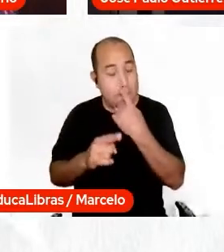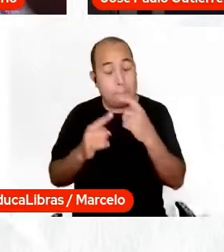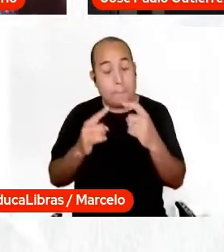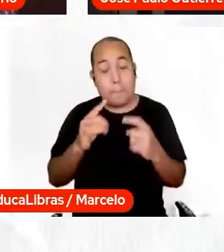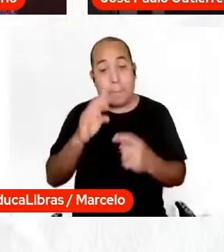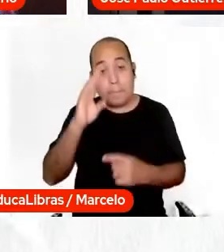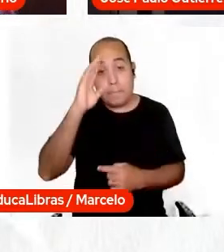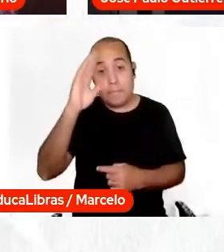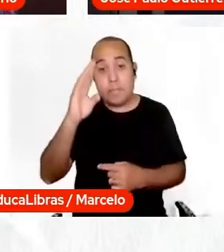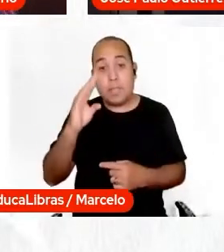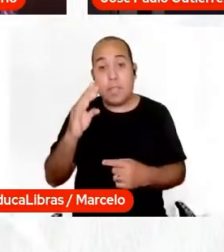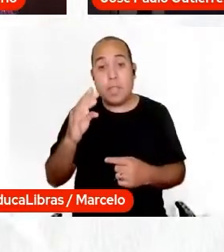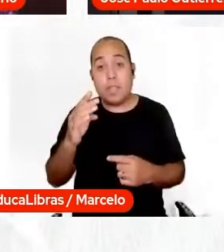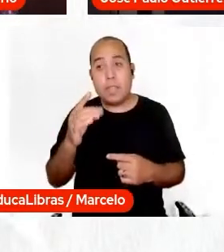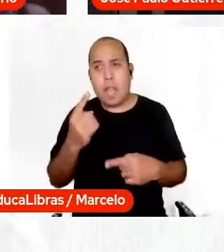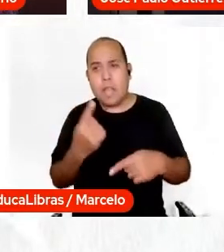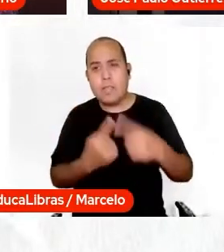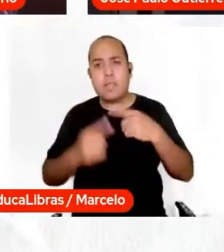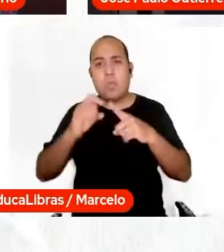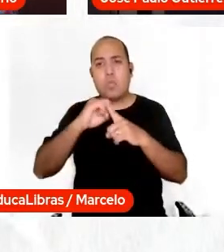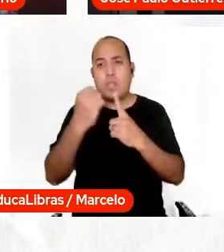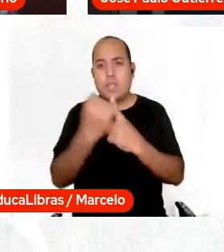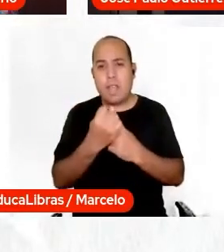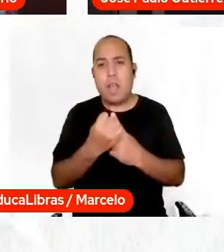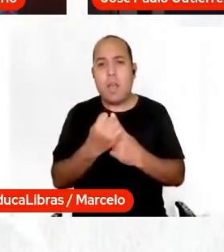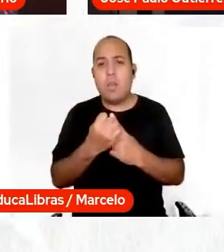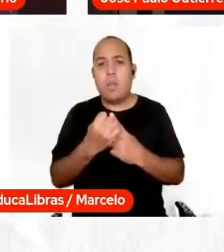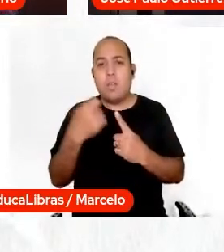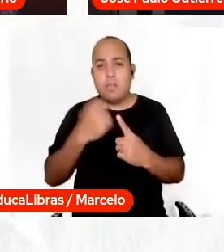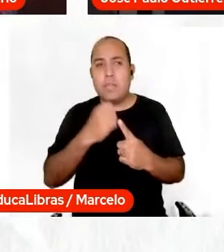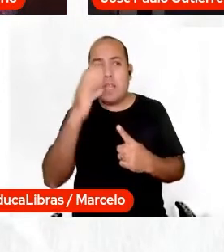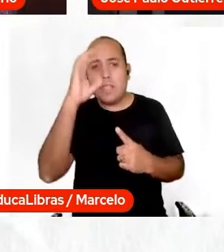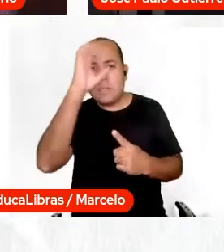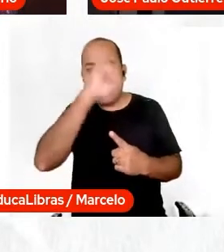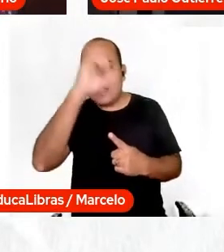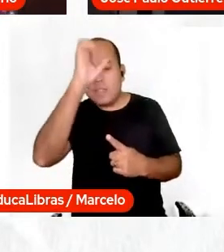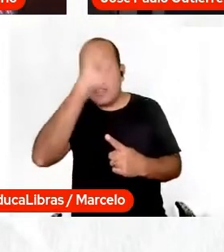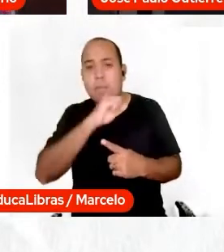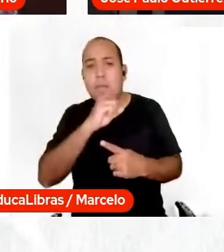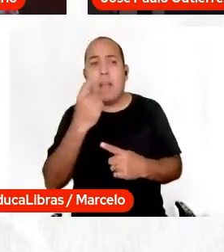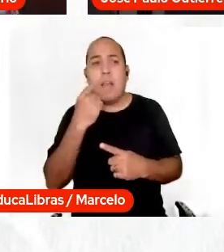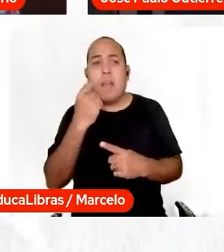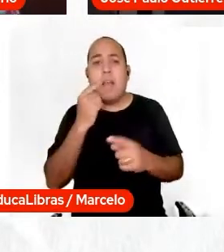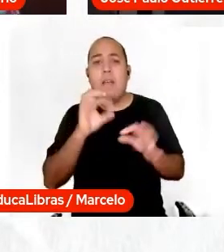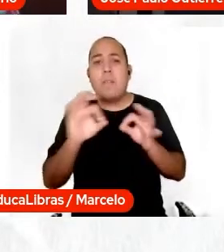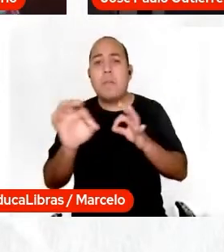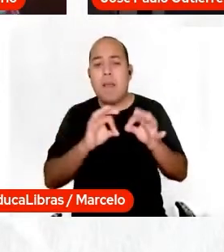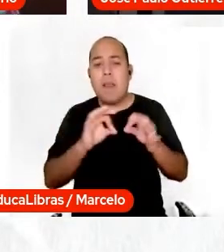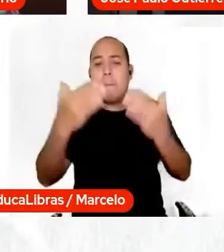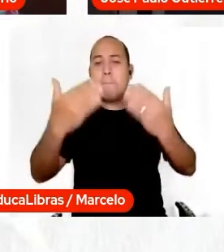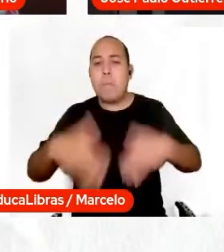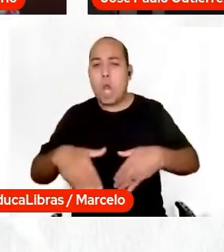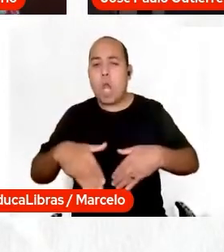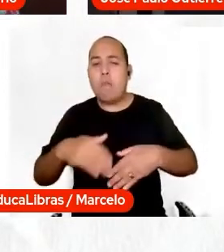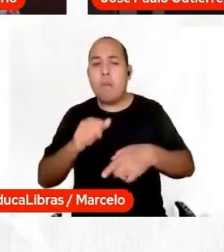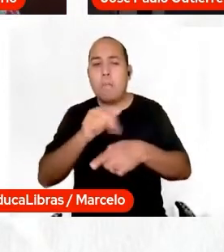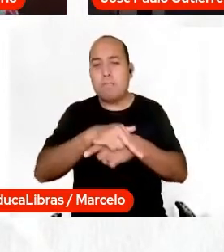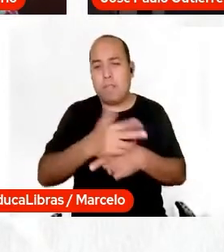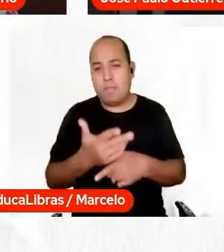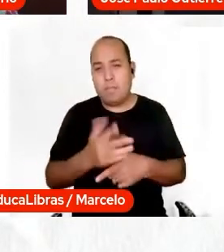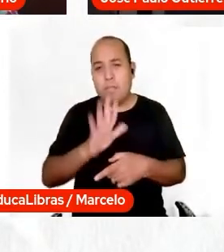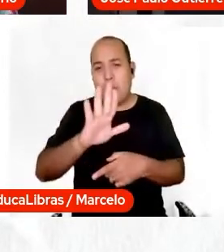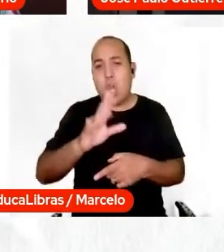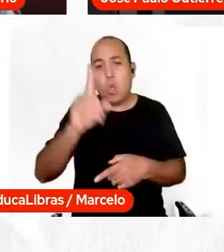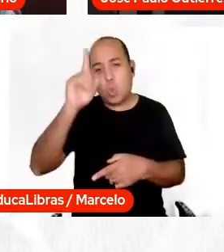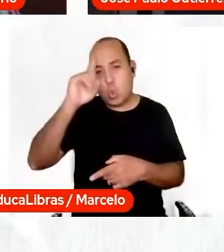precisamos ter conhecimento para inclusive fazer o concurso, mas nós precisamos mesmo de direitos humanos, é no nosso cotidiano,